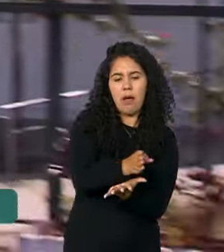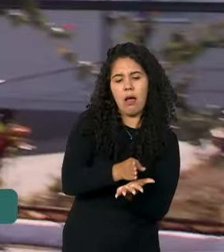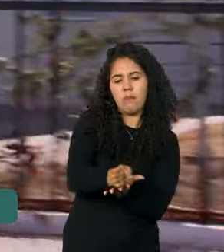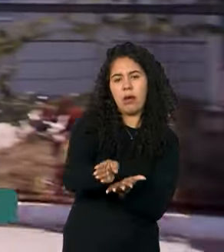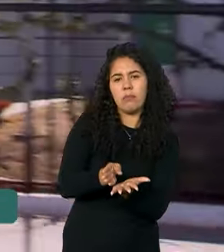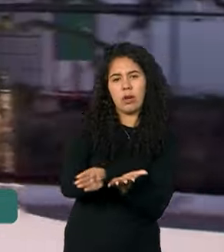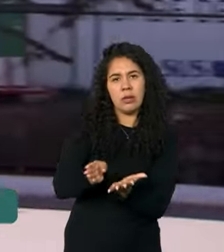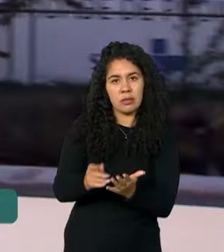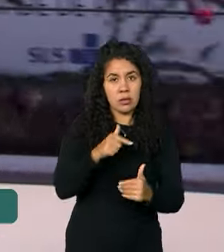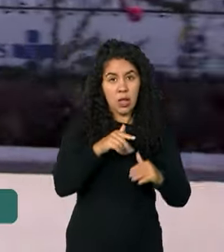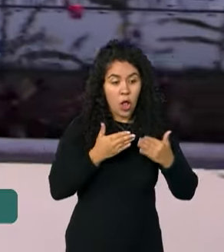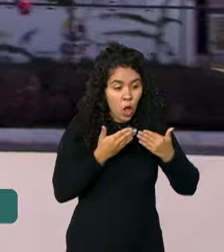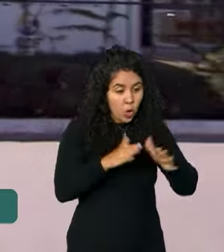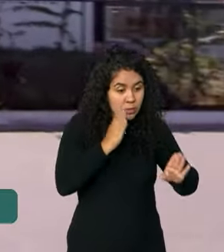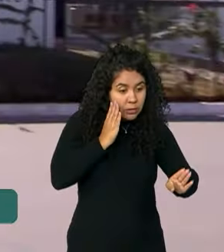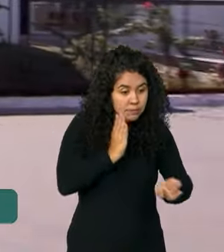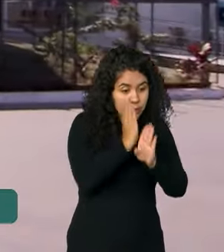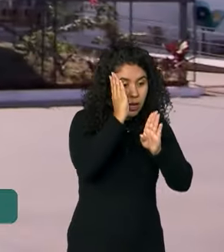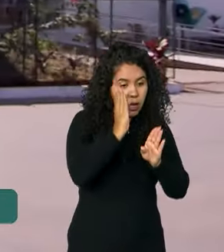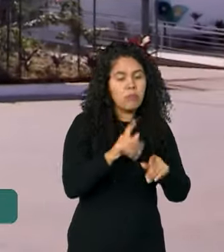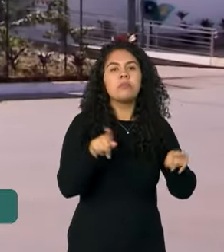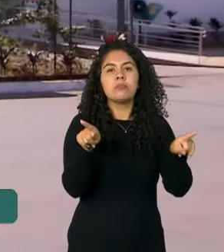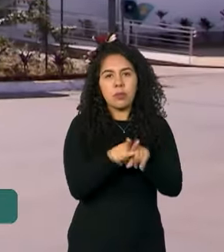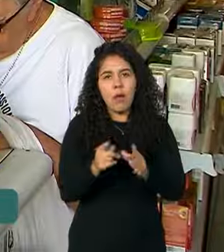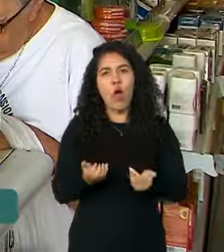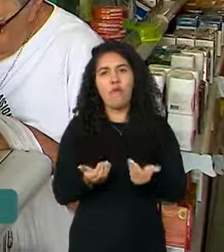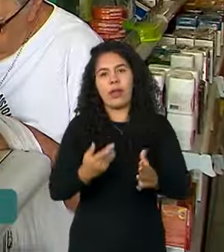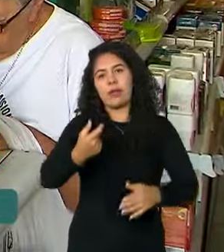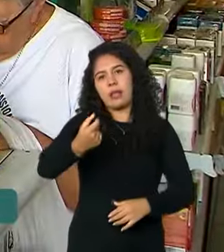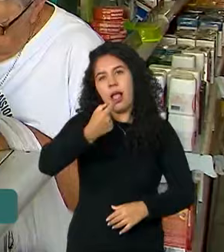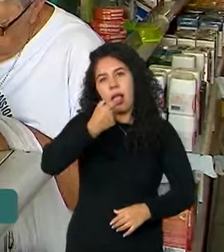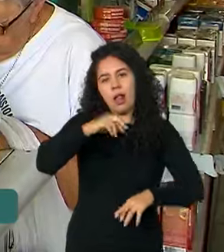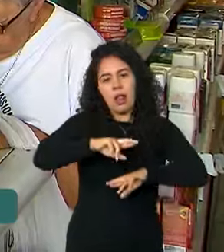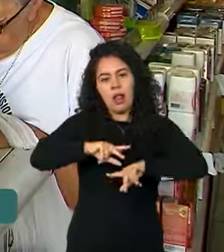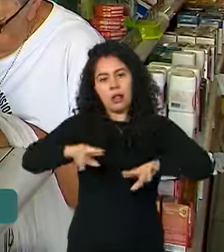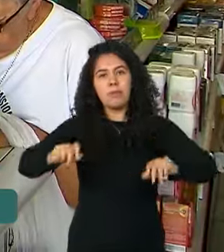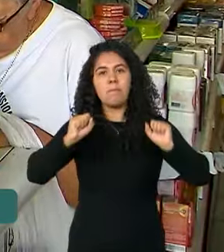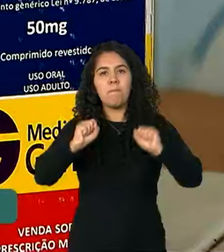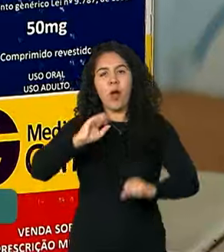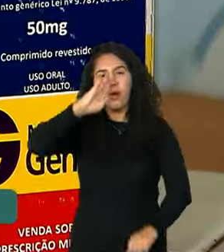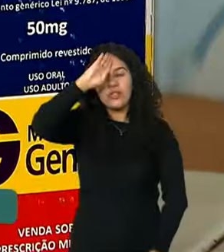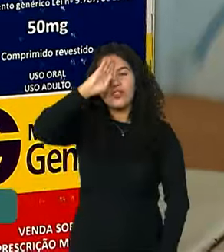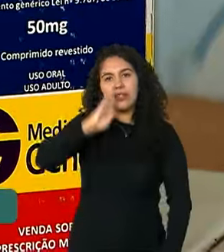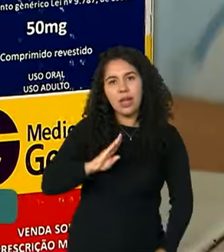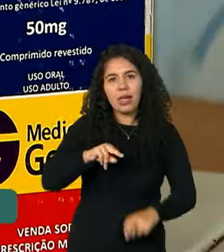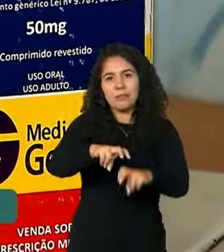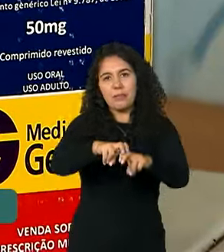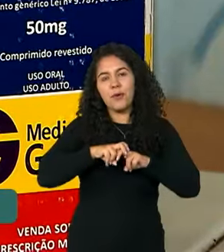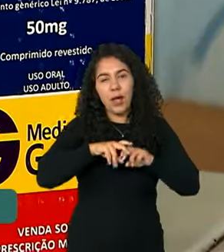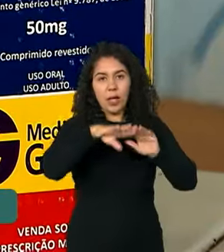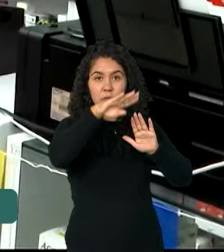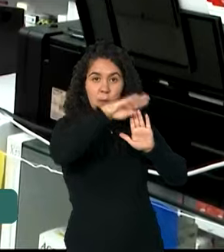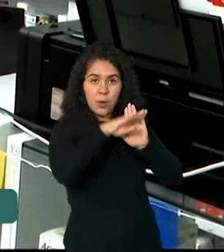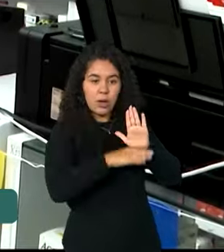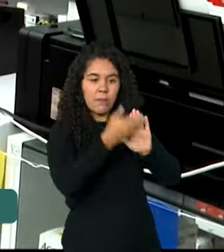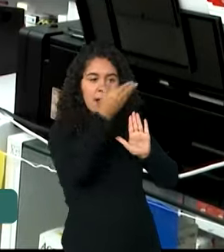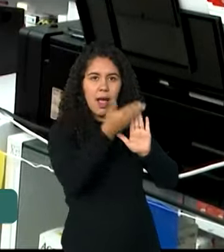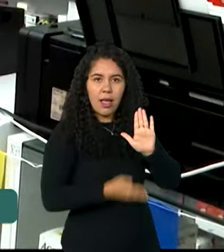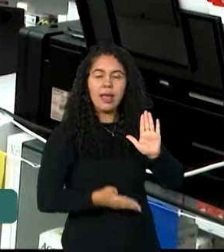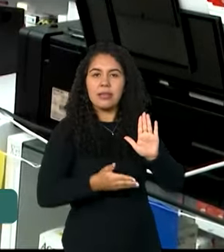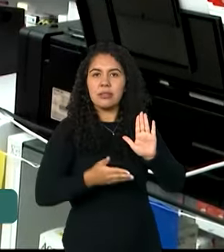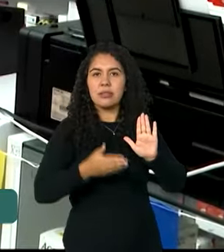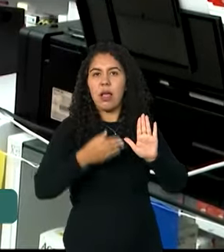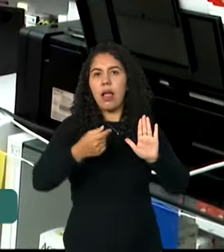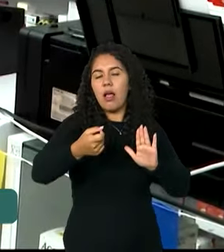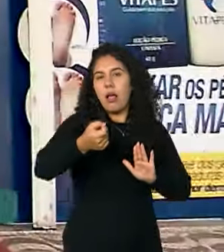diagnóstico até a medicação, que pode ser retirada de graça no programa Farmácia Popular, o